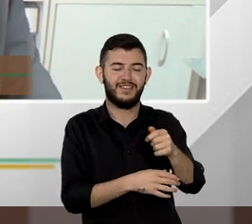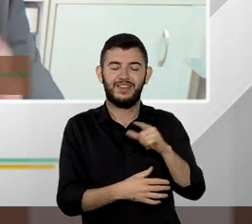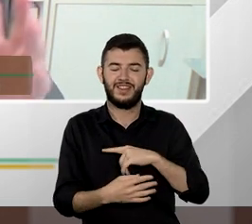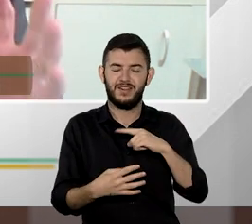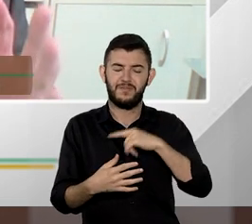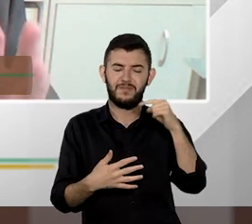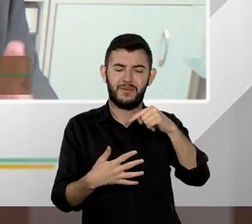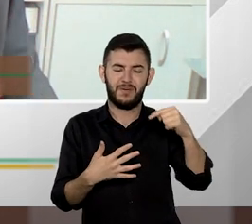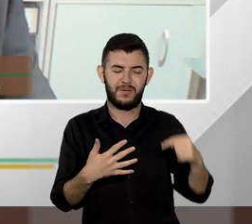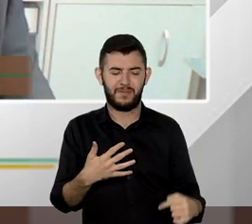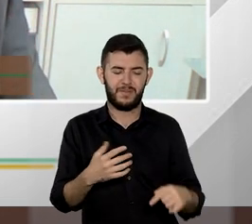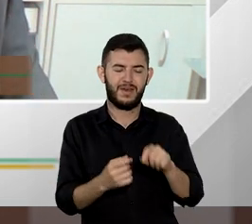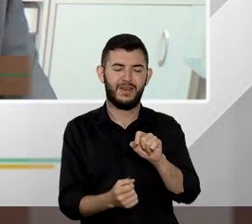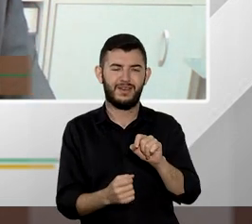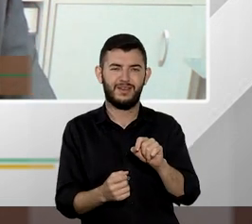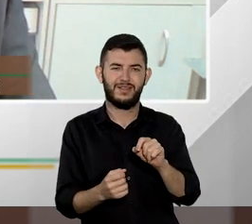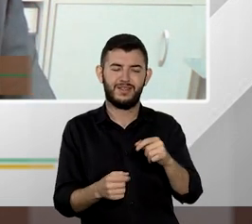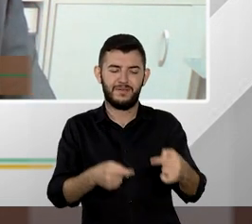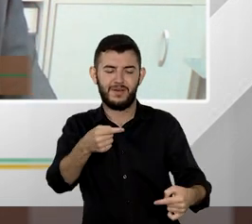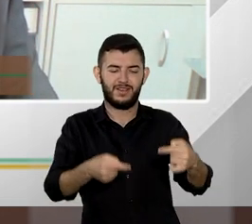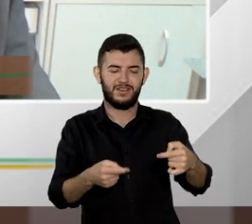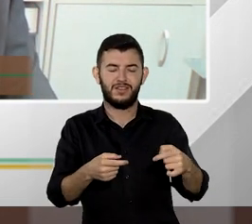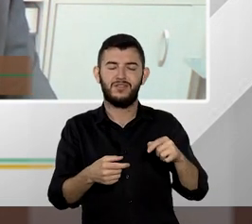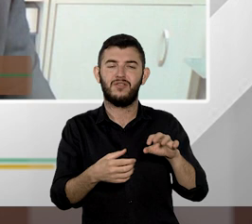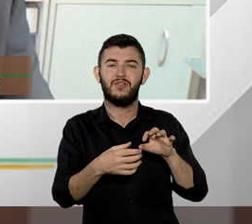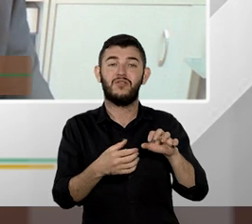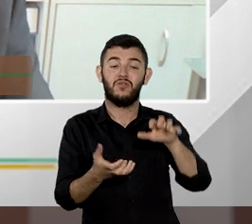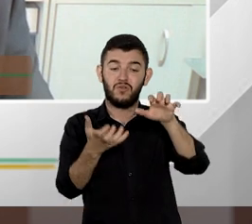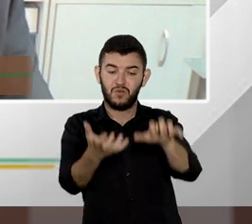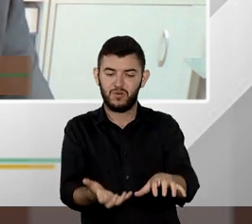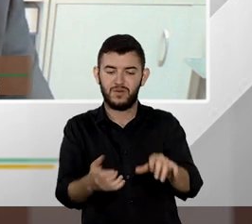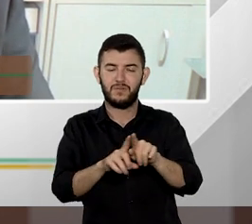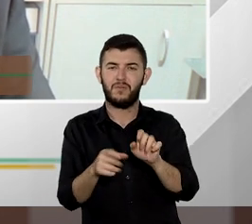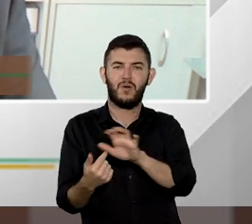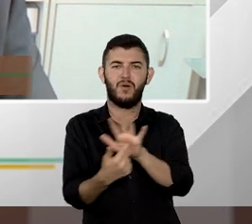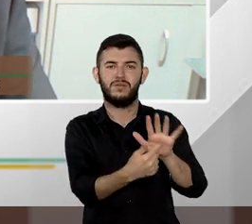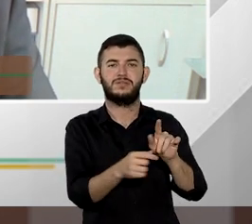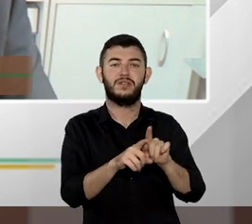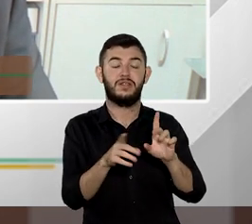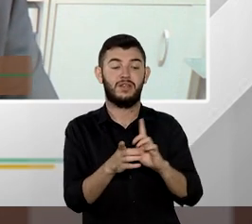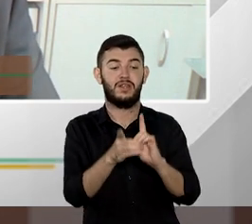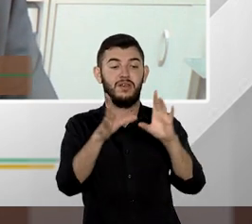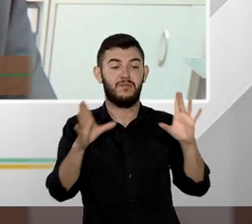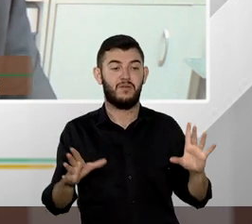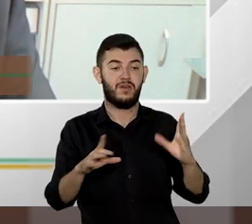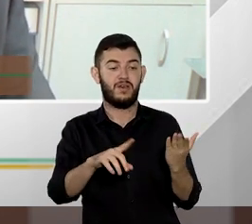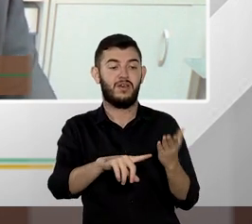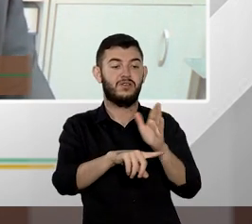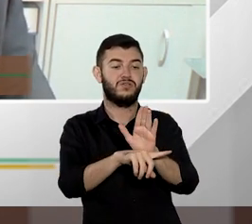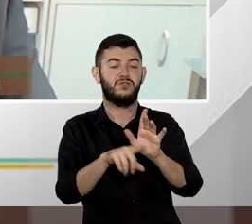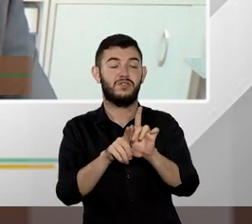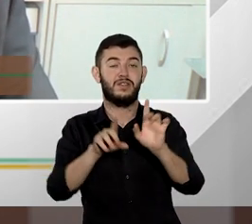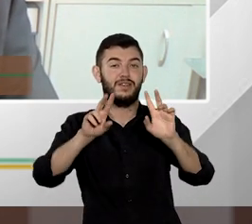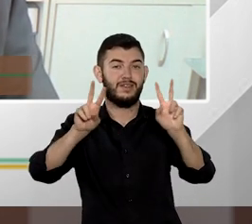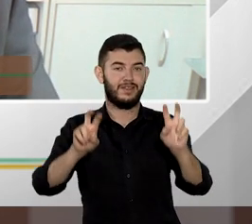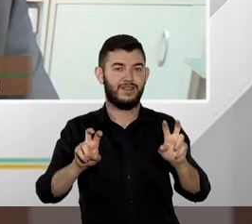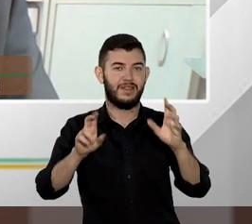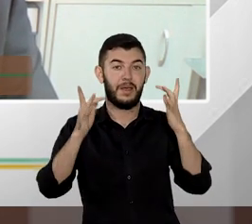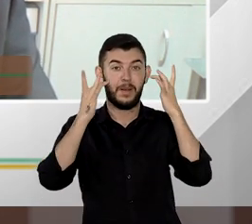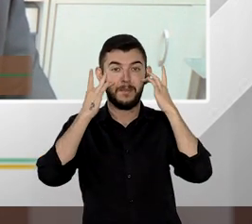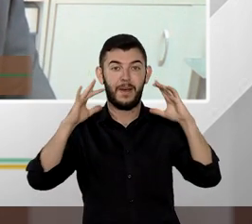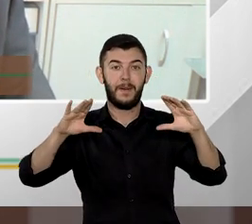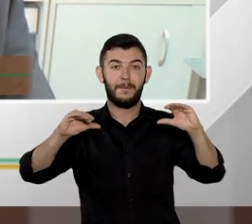mas é legítimo do jogo democrático e é uma decorrência do amadurecimento do tema mas Fátima também aqui